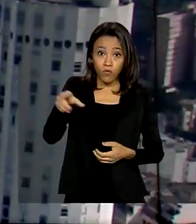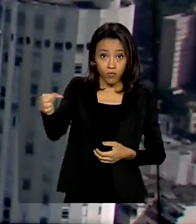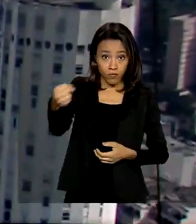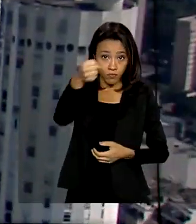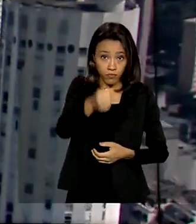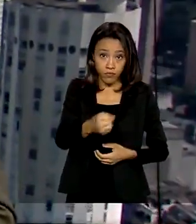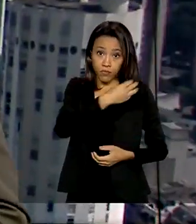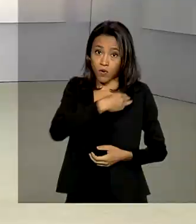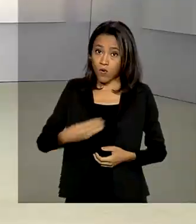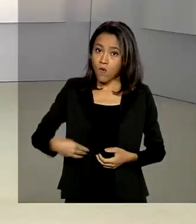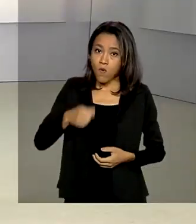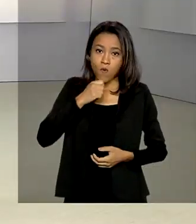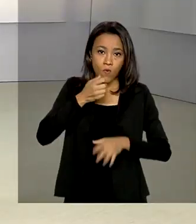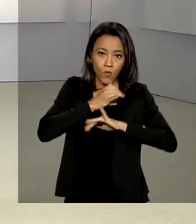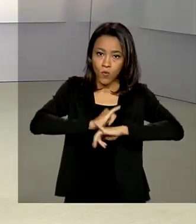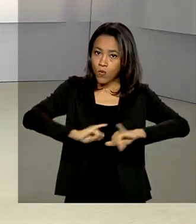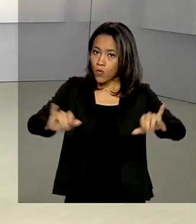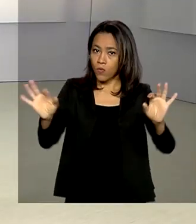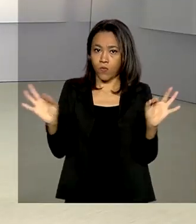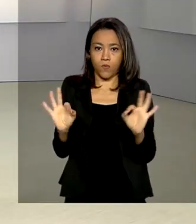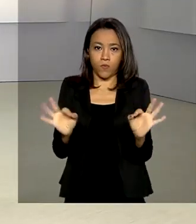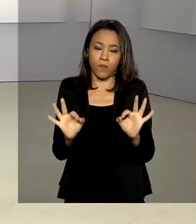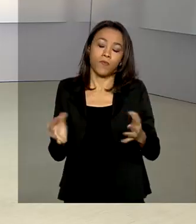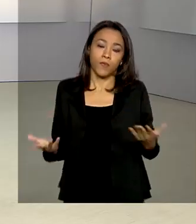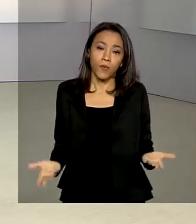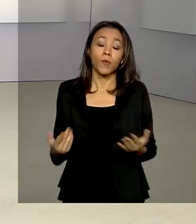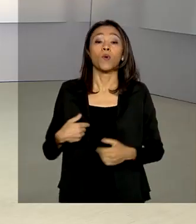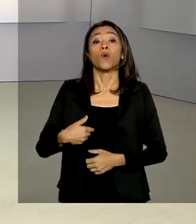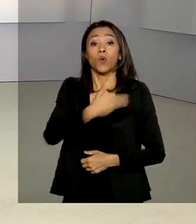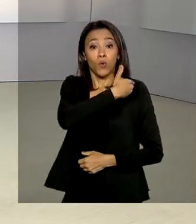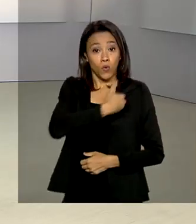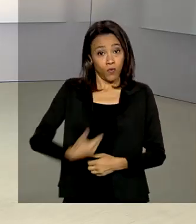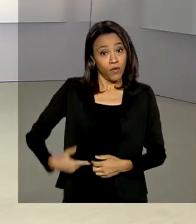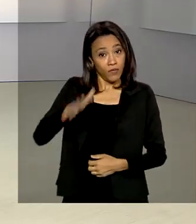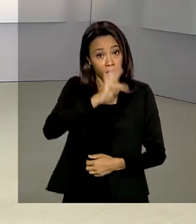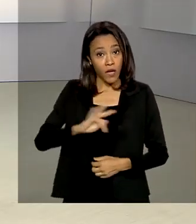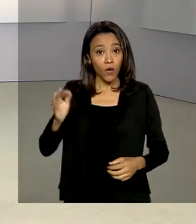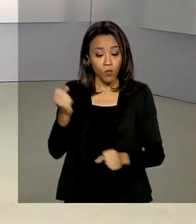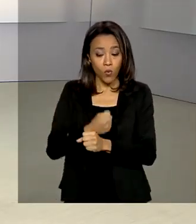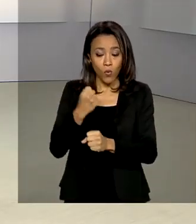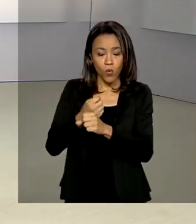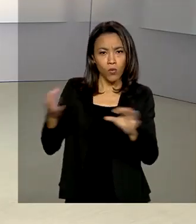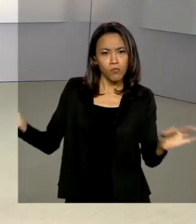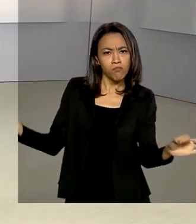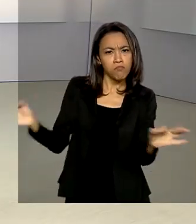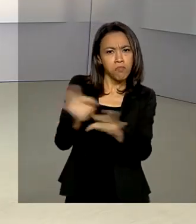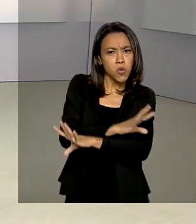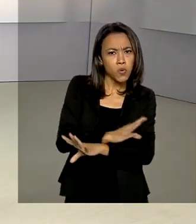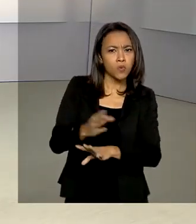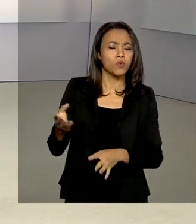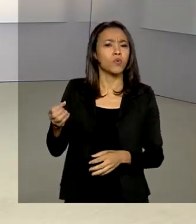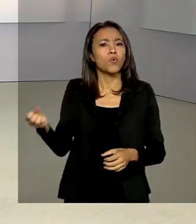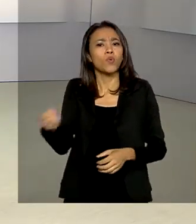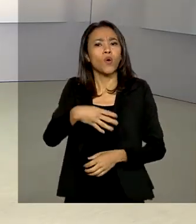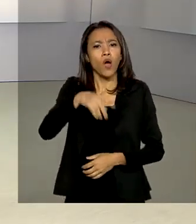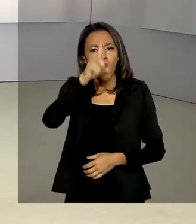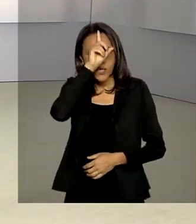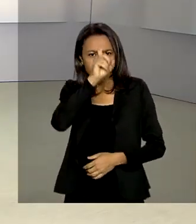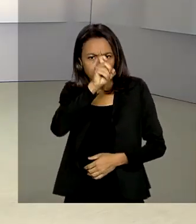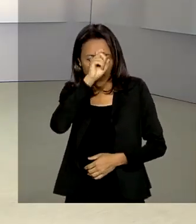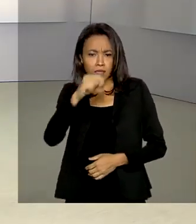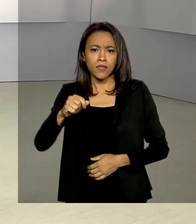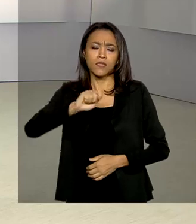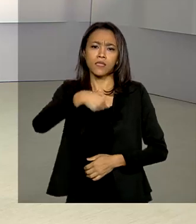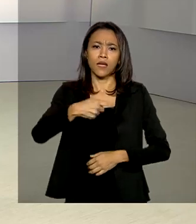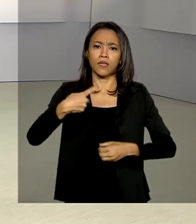divulgado. O governo federal concluiu a estrutura do primeiro hospital de campanha em Águas Lindas para receber pacientes